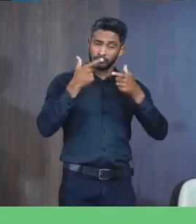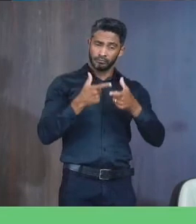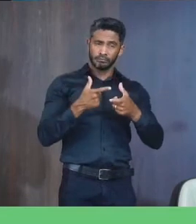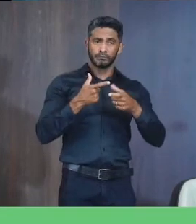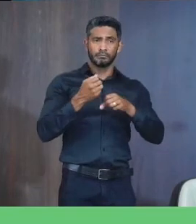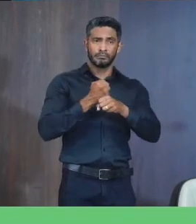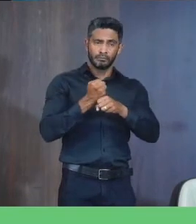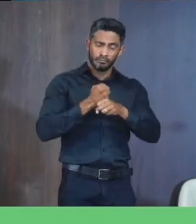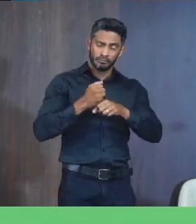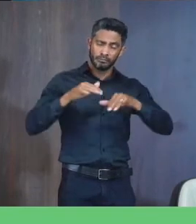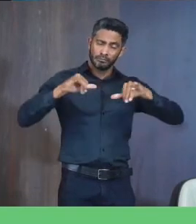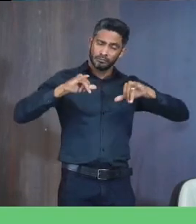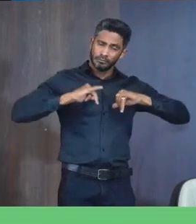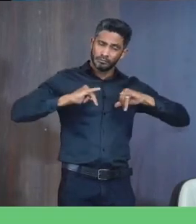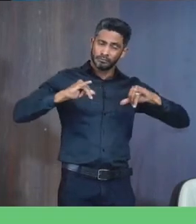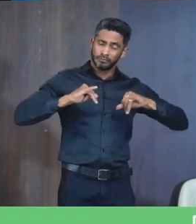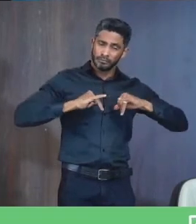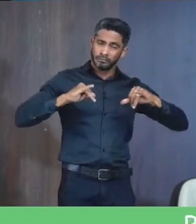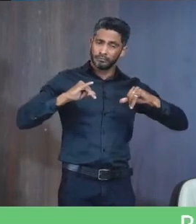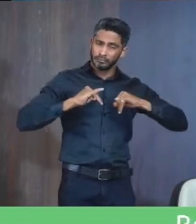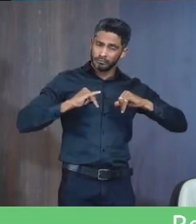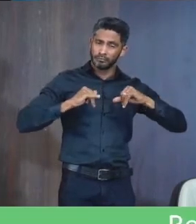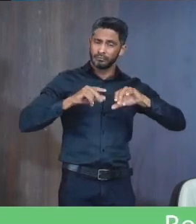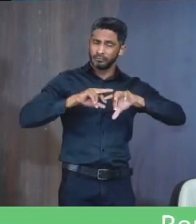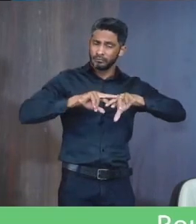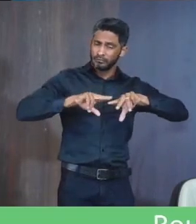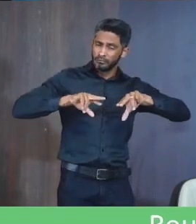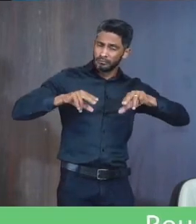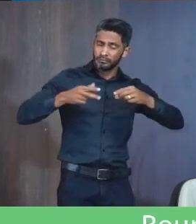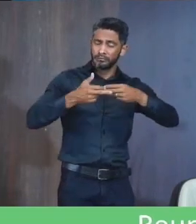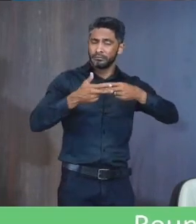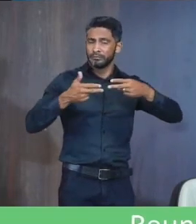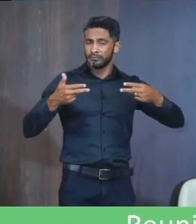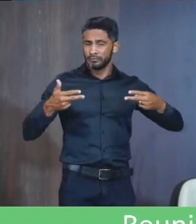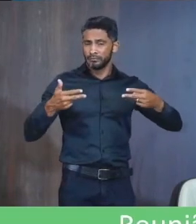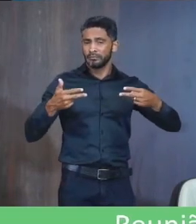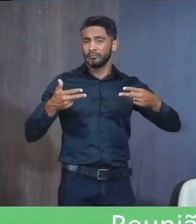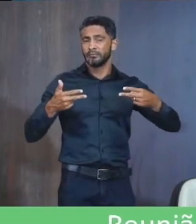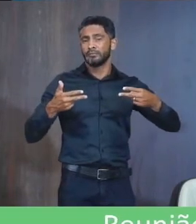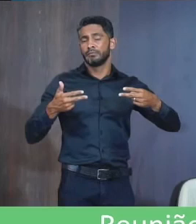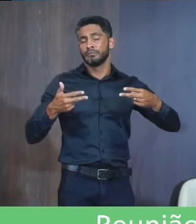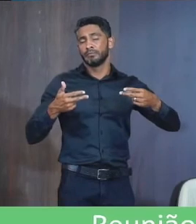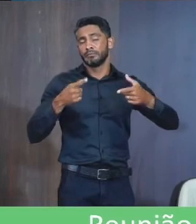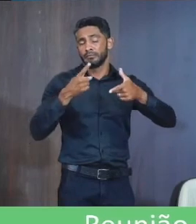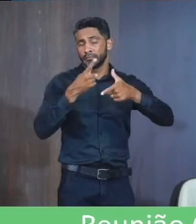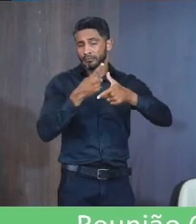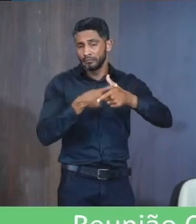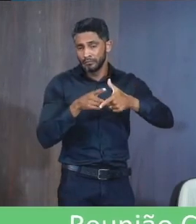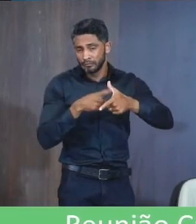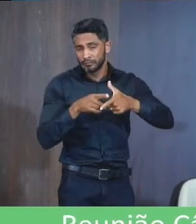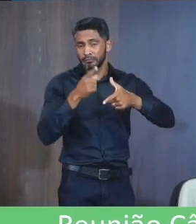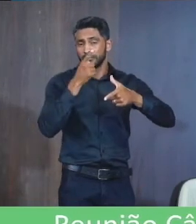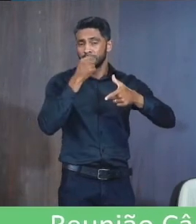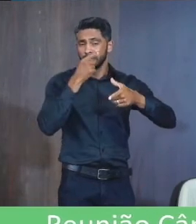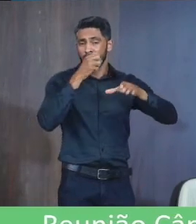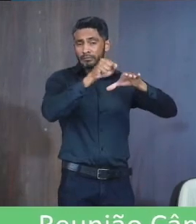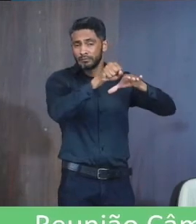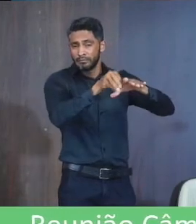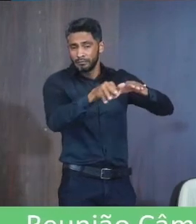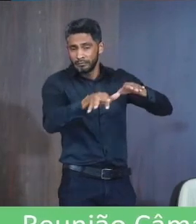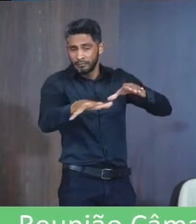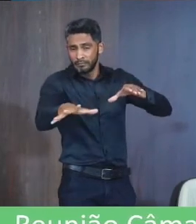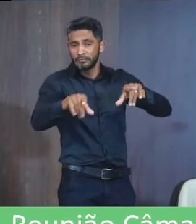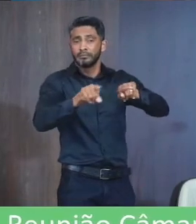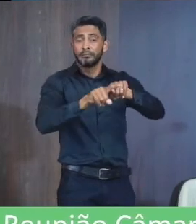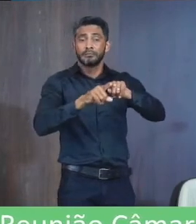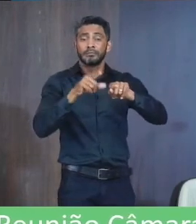Vem sofrendo Dentre outras Coisas Com a recorrente Com o De escoamento Da água E da